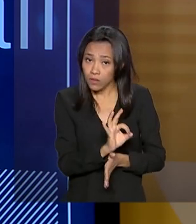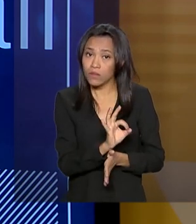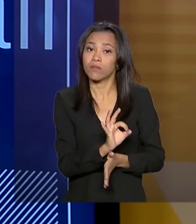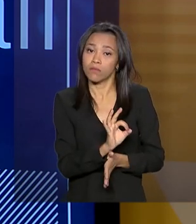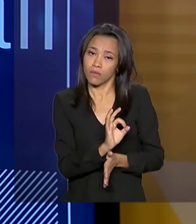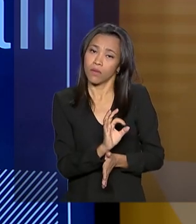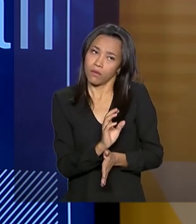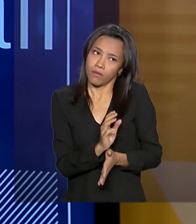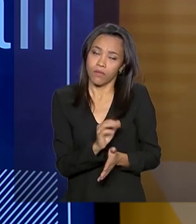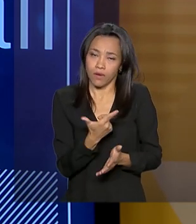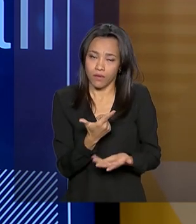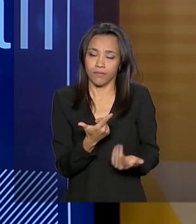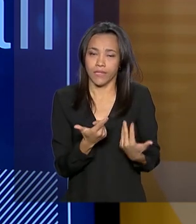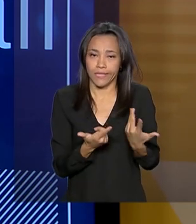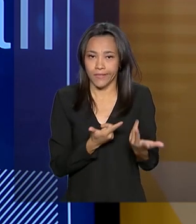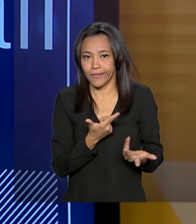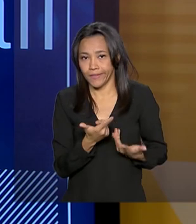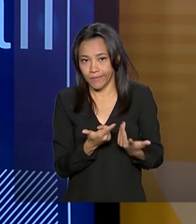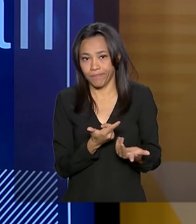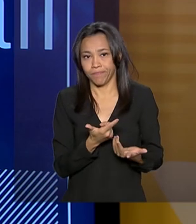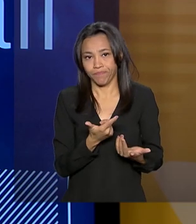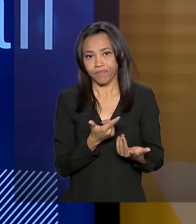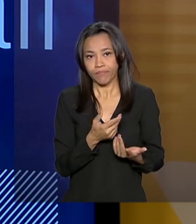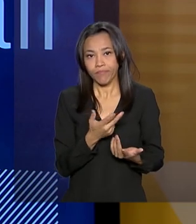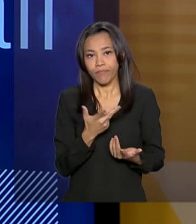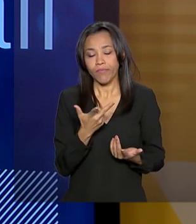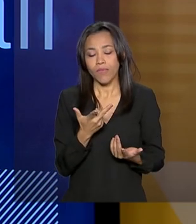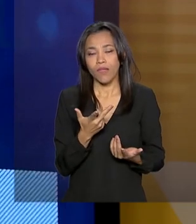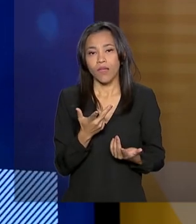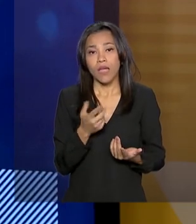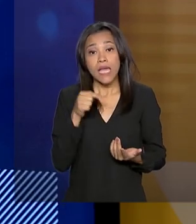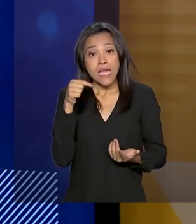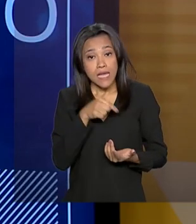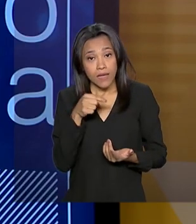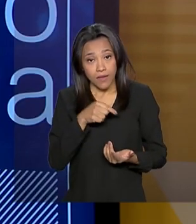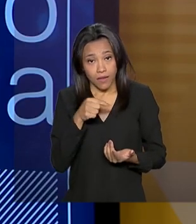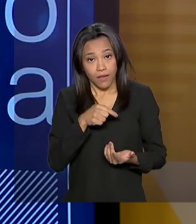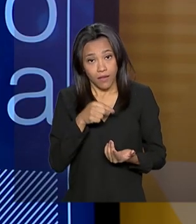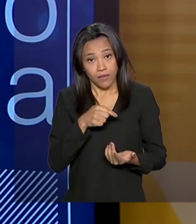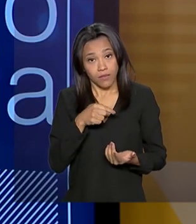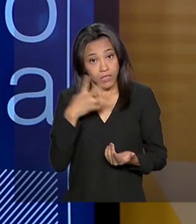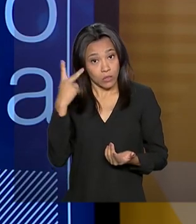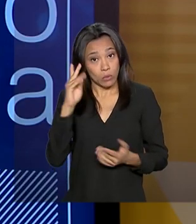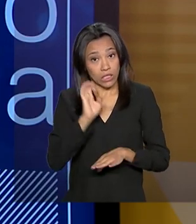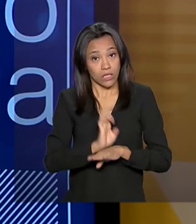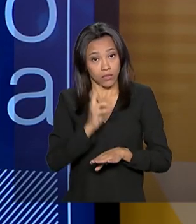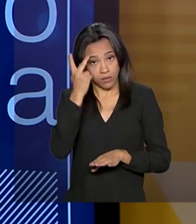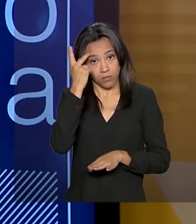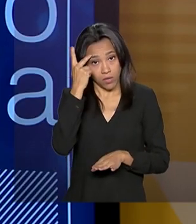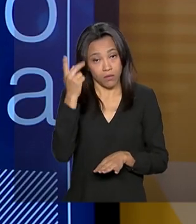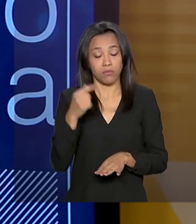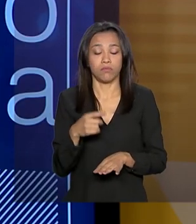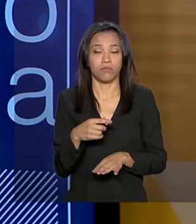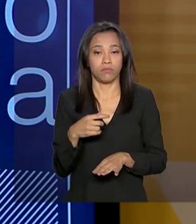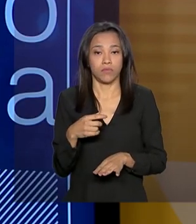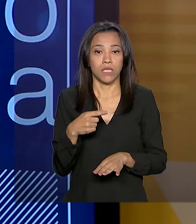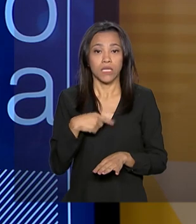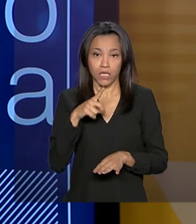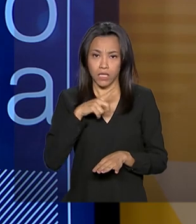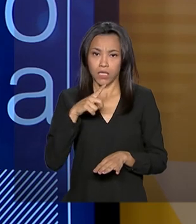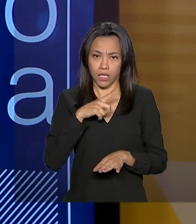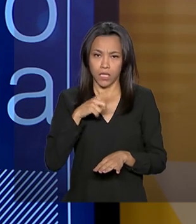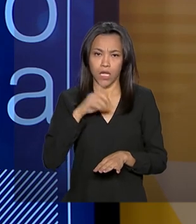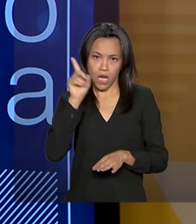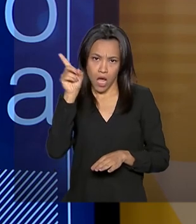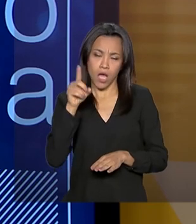claro que é um pouco também o percentual do PIB, mas é do Estado de São Paulo, que tem o não perturbe. Então,